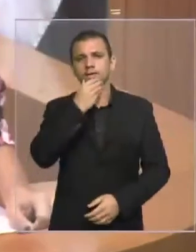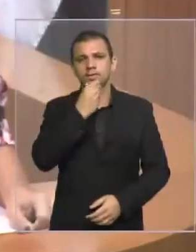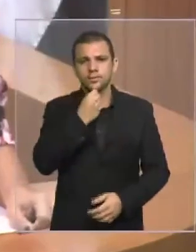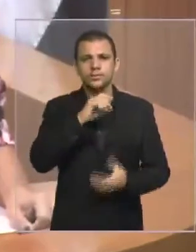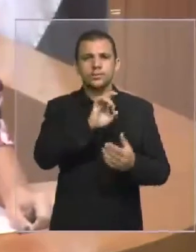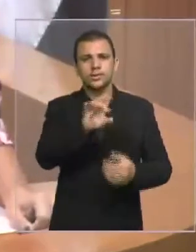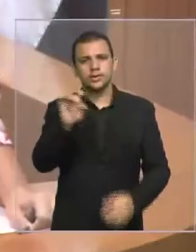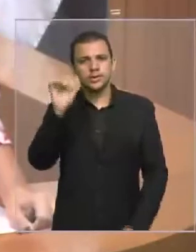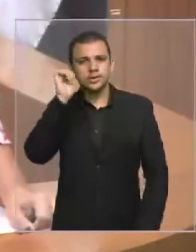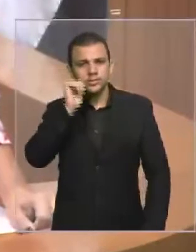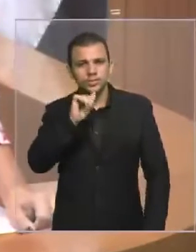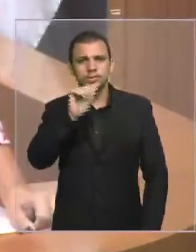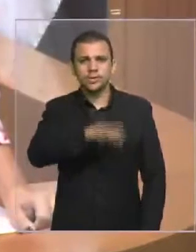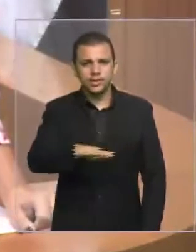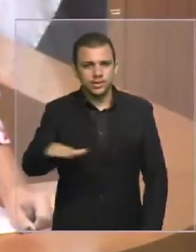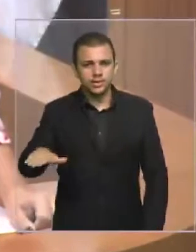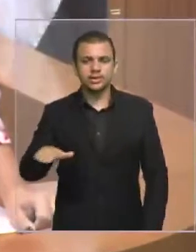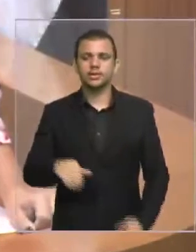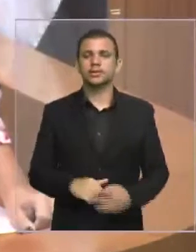criança,